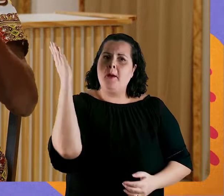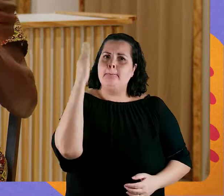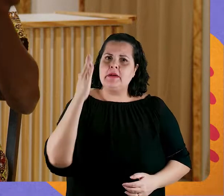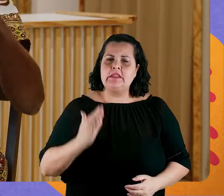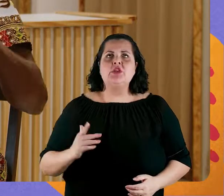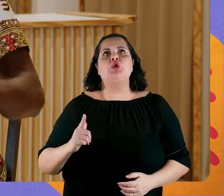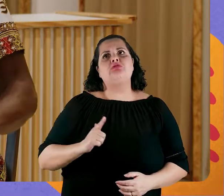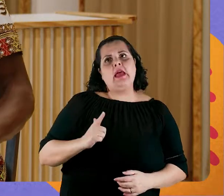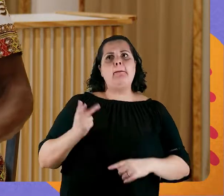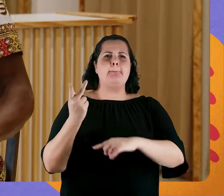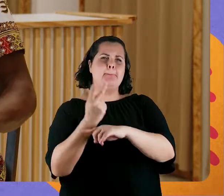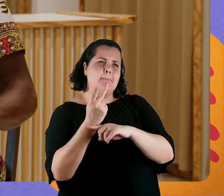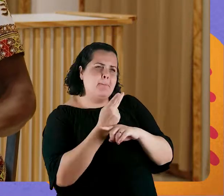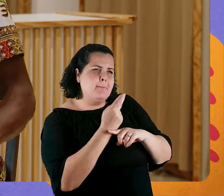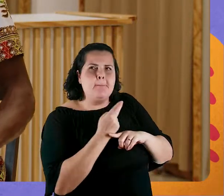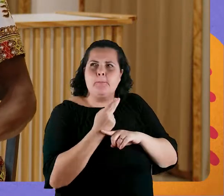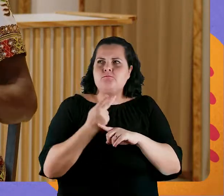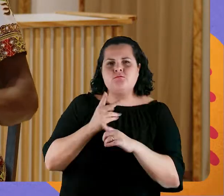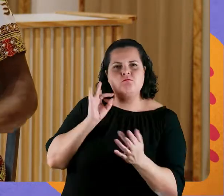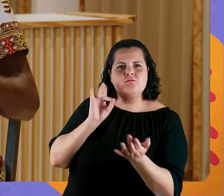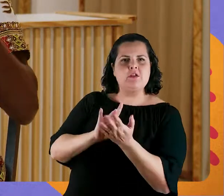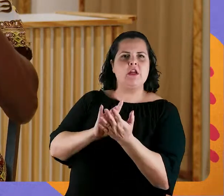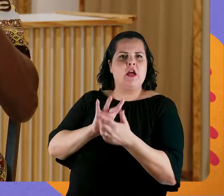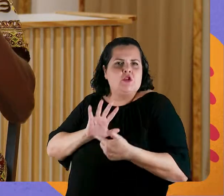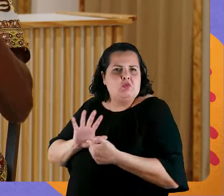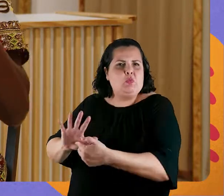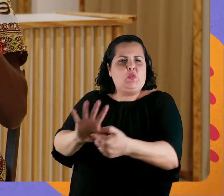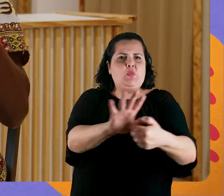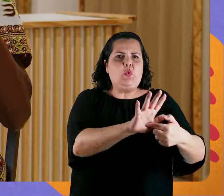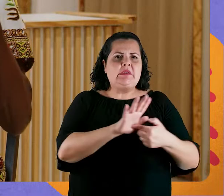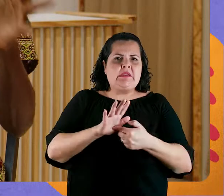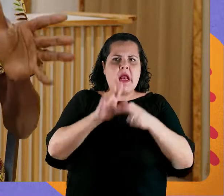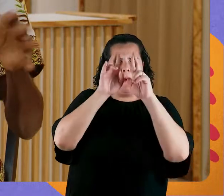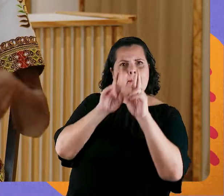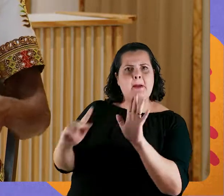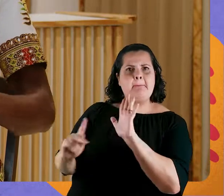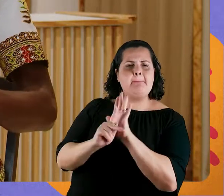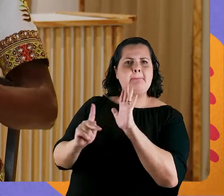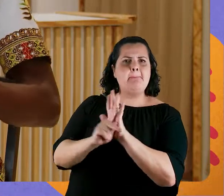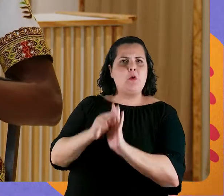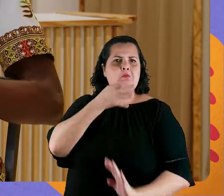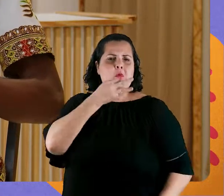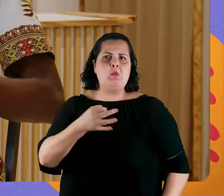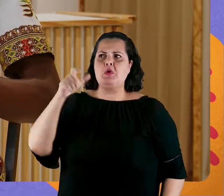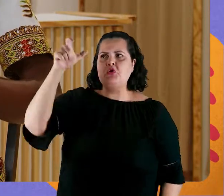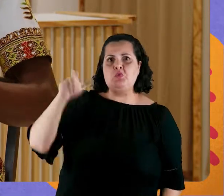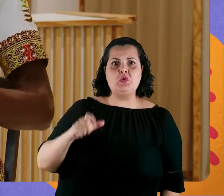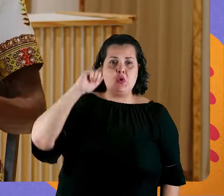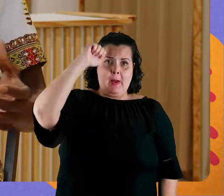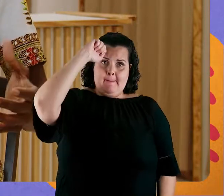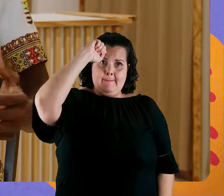caminho de buscar a verdade utilizando suas próprias fontes pretas. Por isso, hoje é gente que está